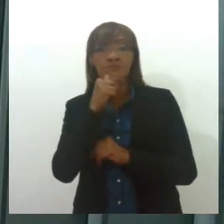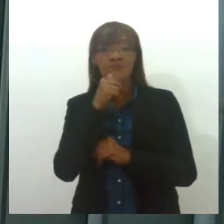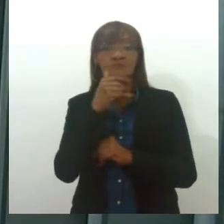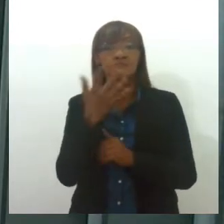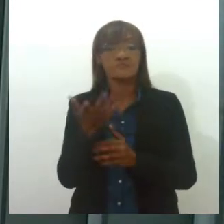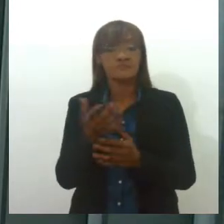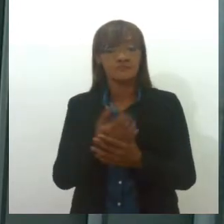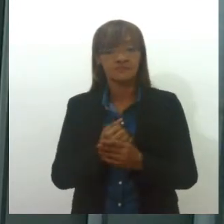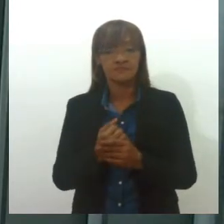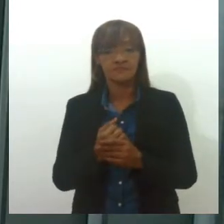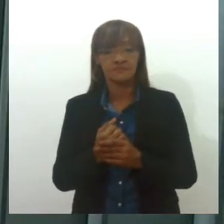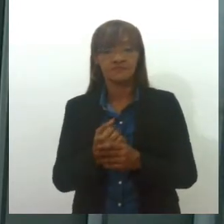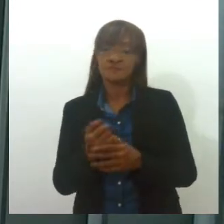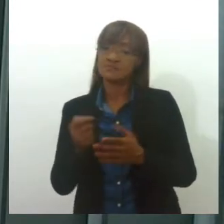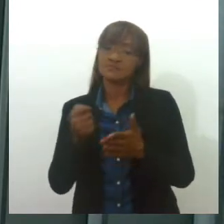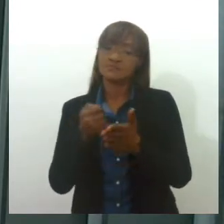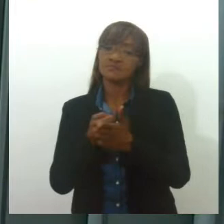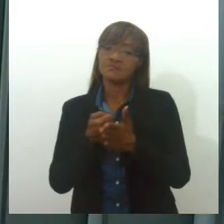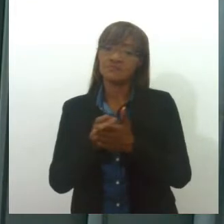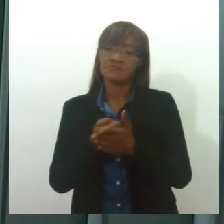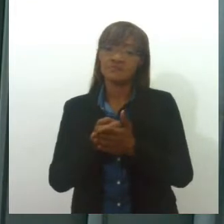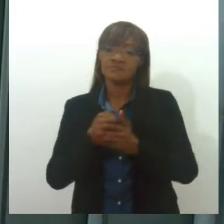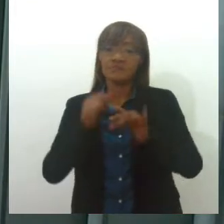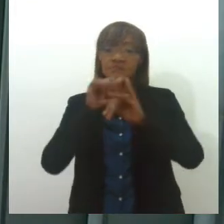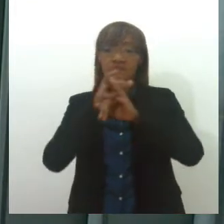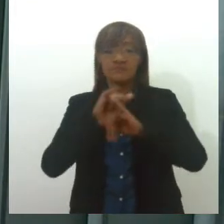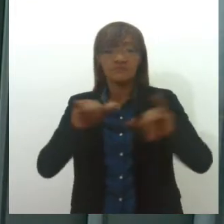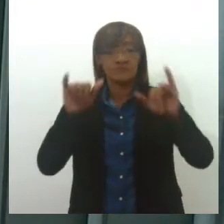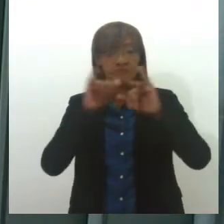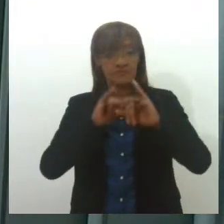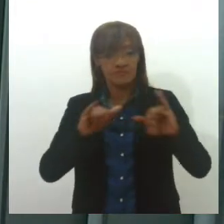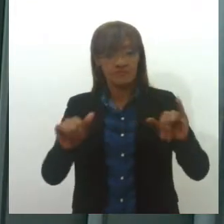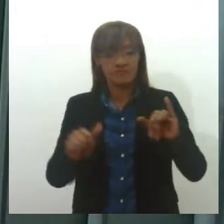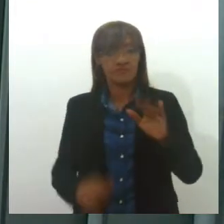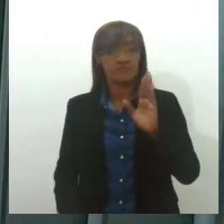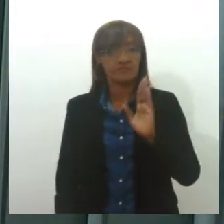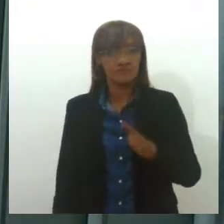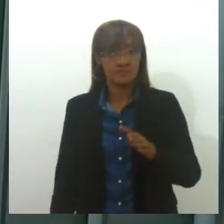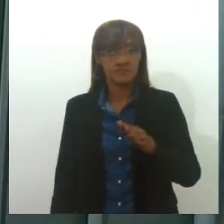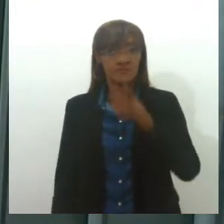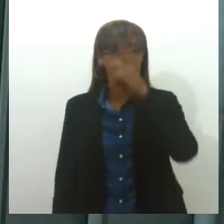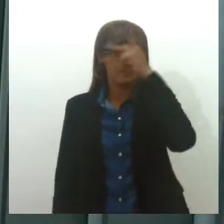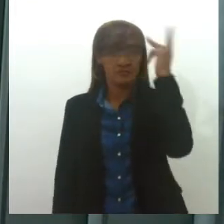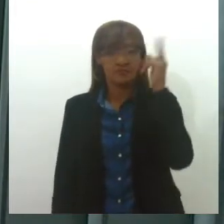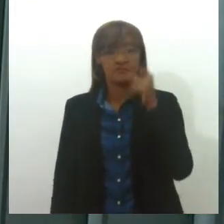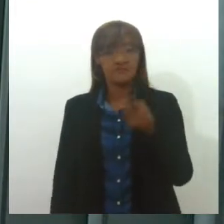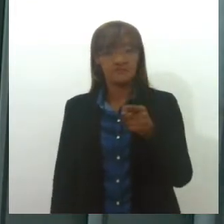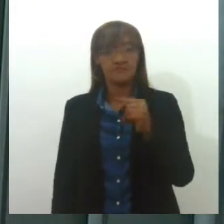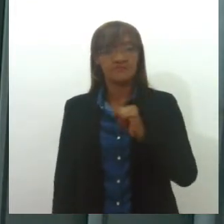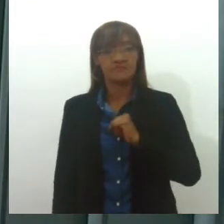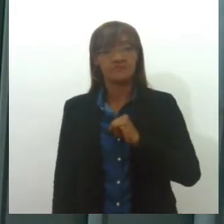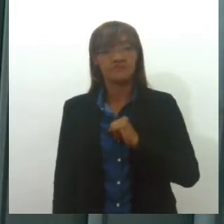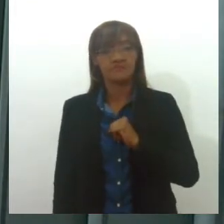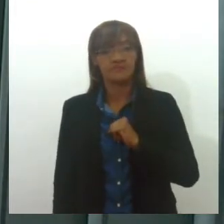ela é obrigada a comunicar formalmente esse consumidor que isso vai ser feito?